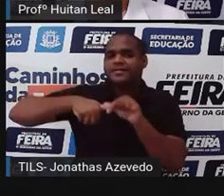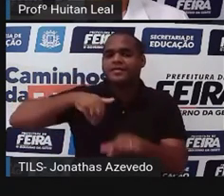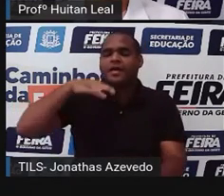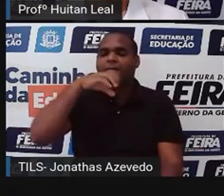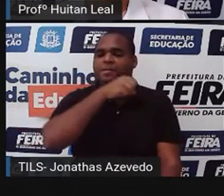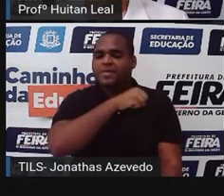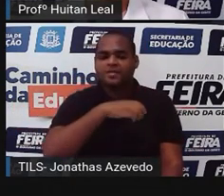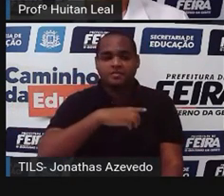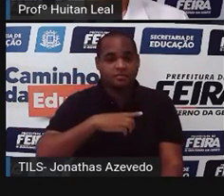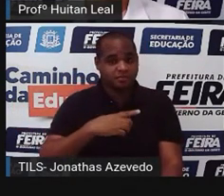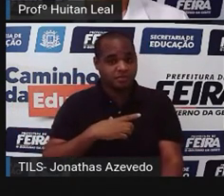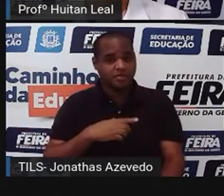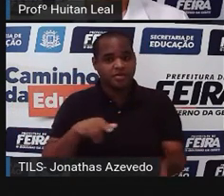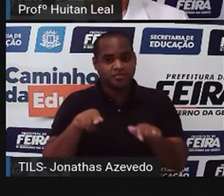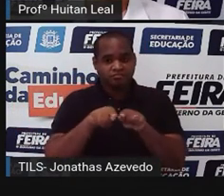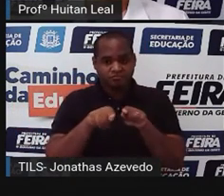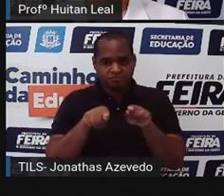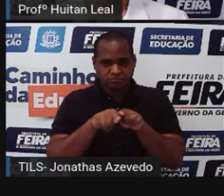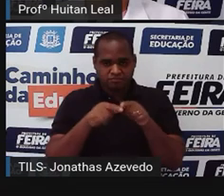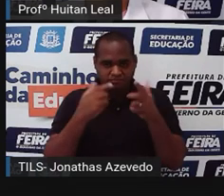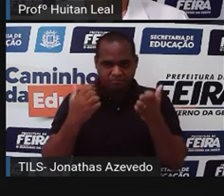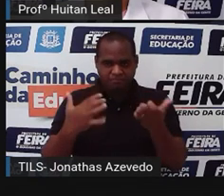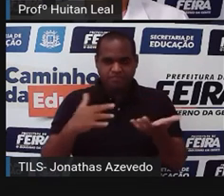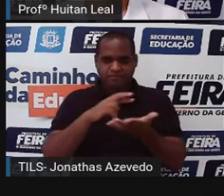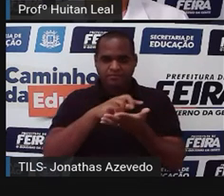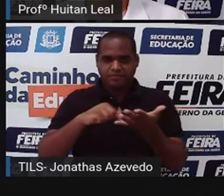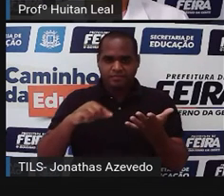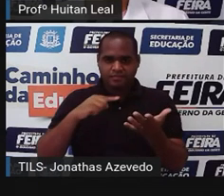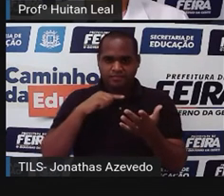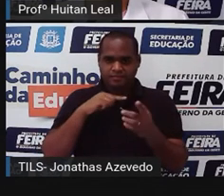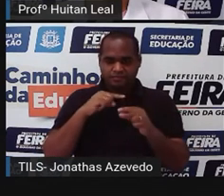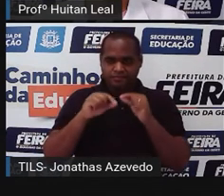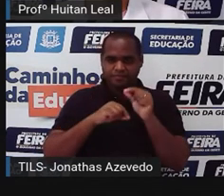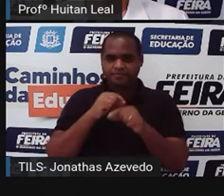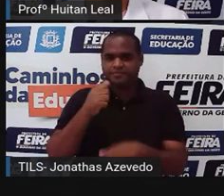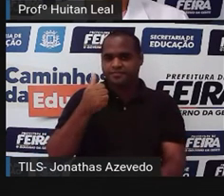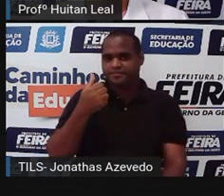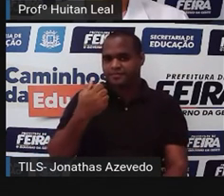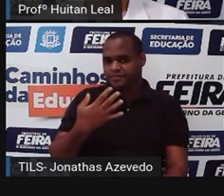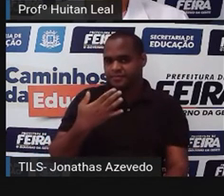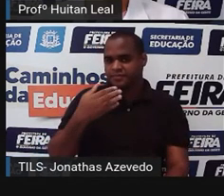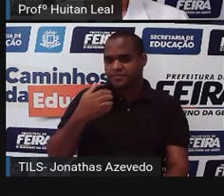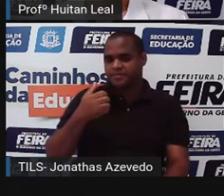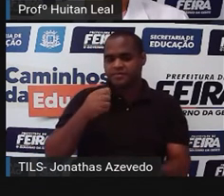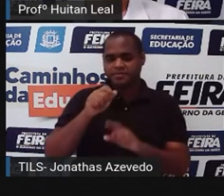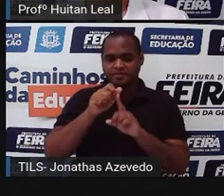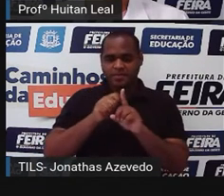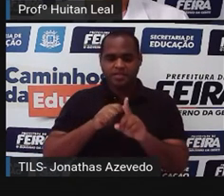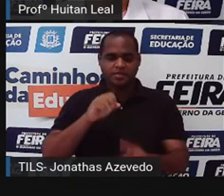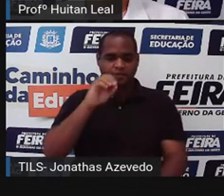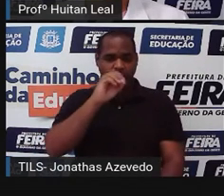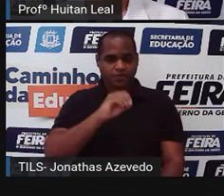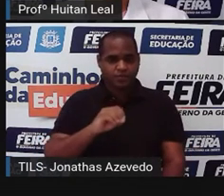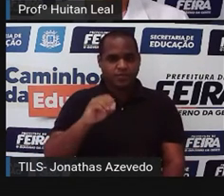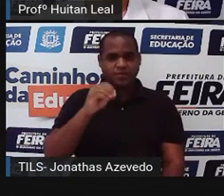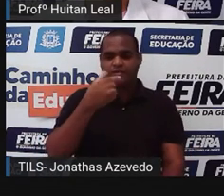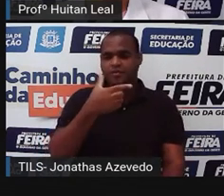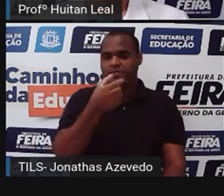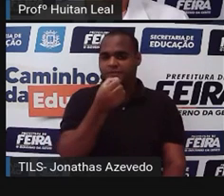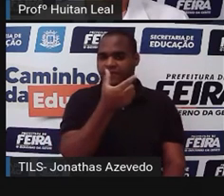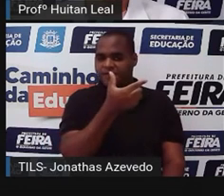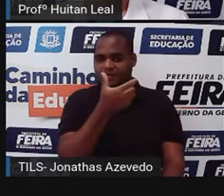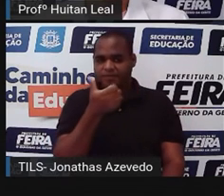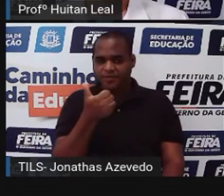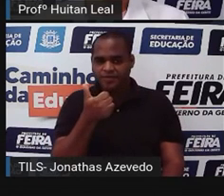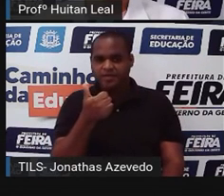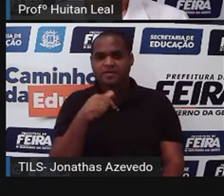mesma notícia, e observem aqui, 14 de 10 de 2021, 8 horas e 51 minutos,